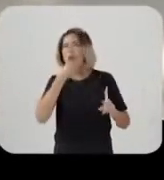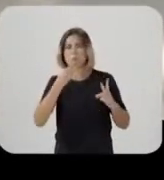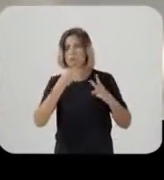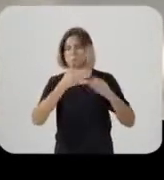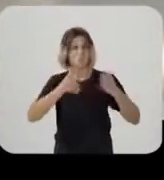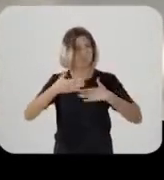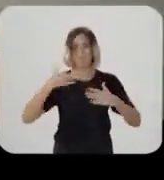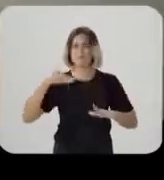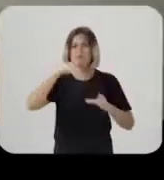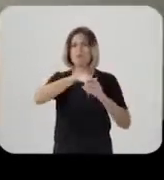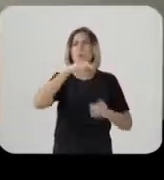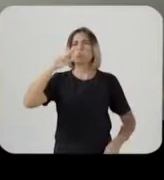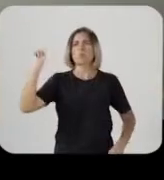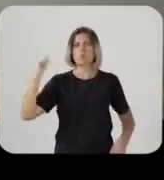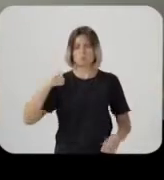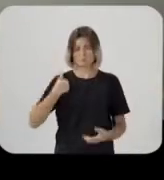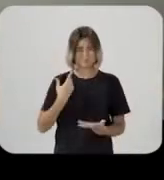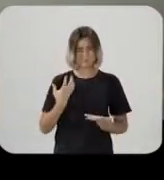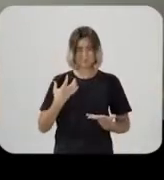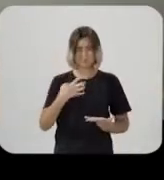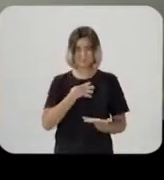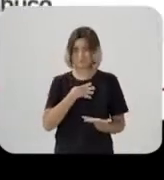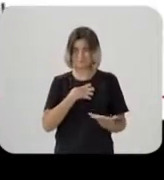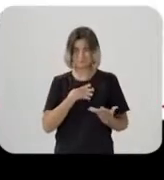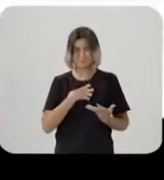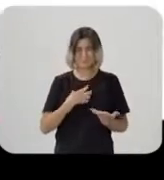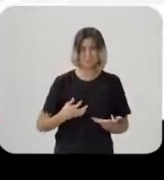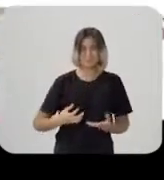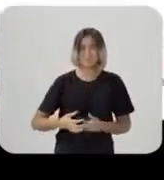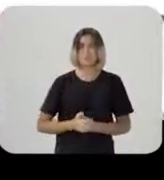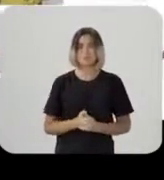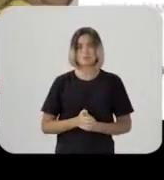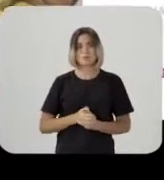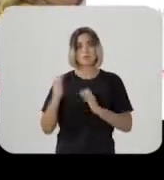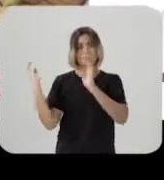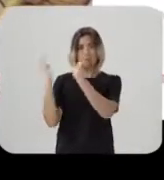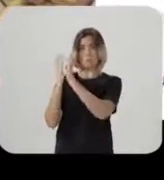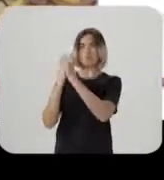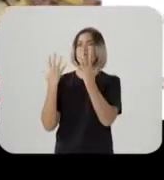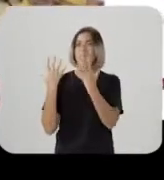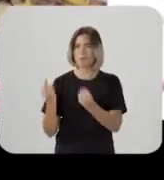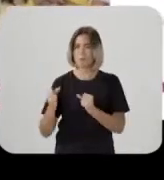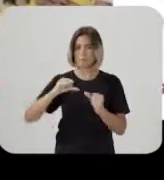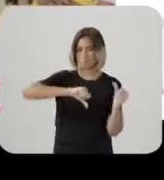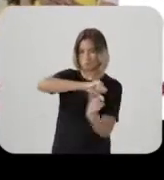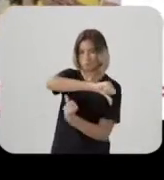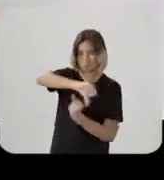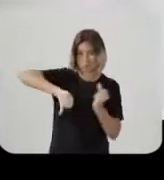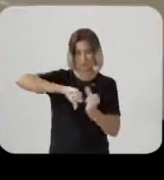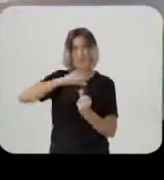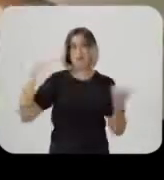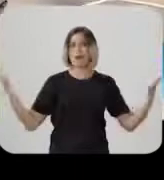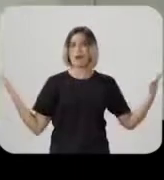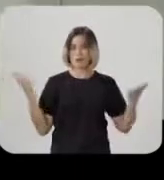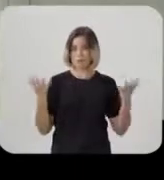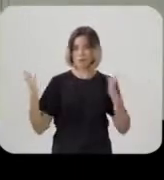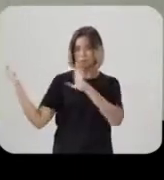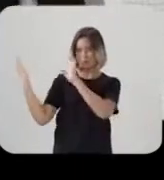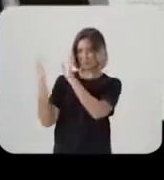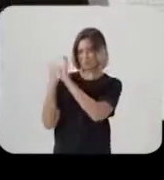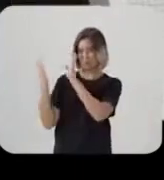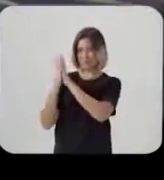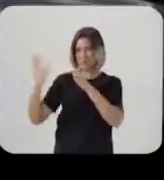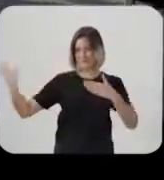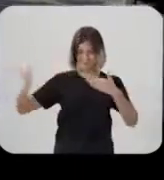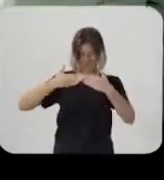esteja no poder, não dou. Quando eu lembro do PT, decepção. Aí o Recife foi lá e disse, vamos virar essa página. Hoje,